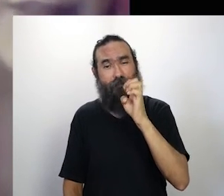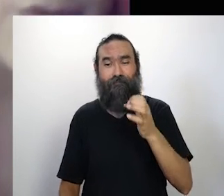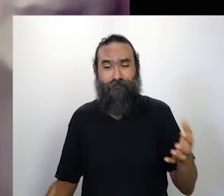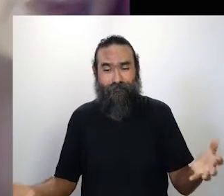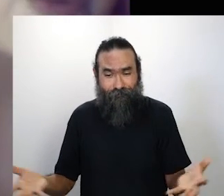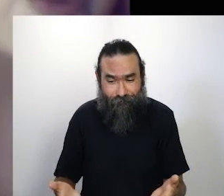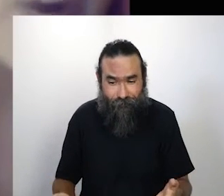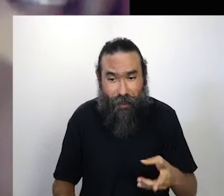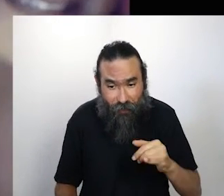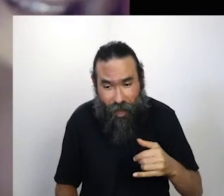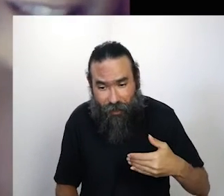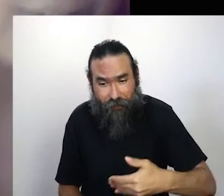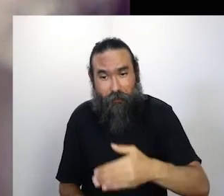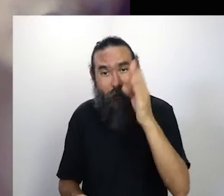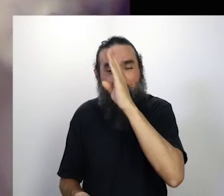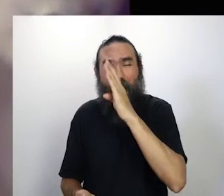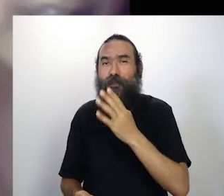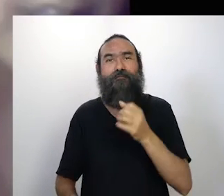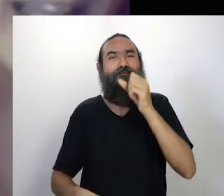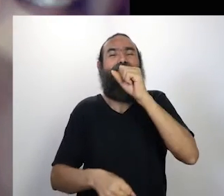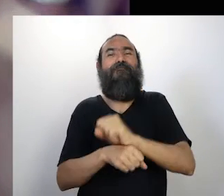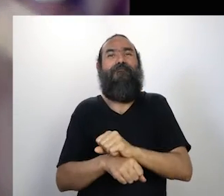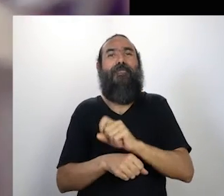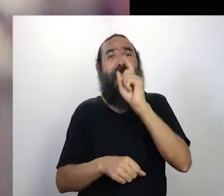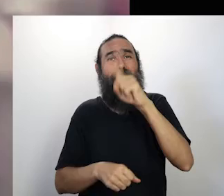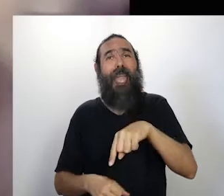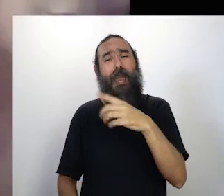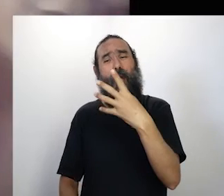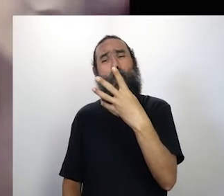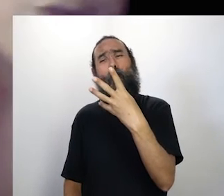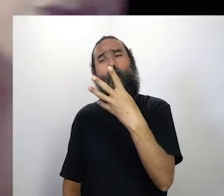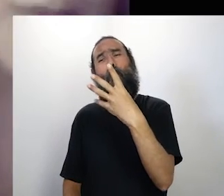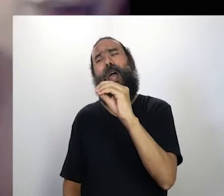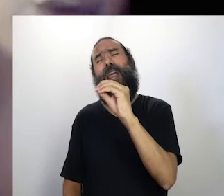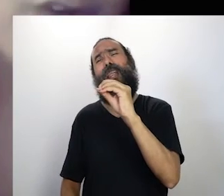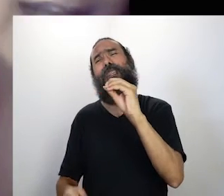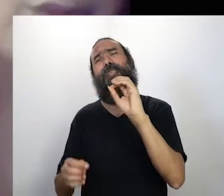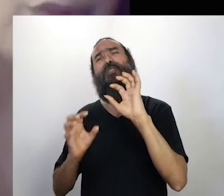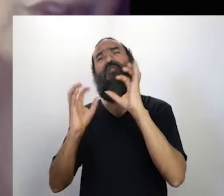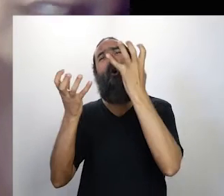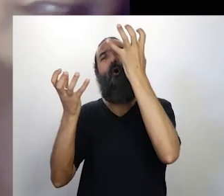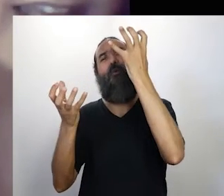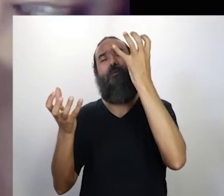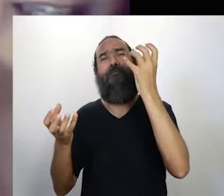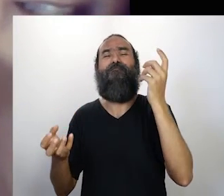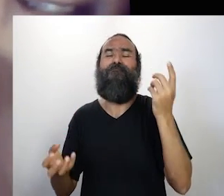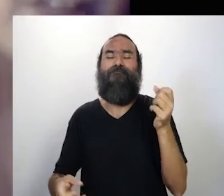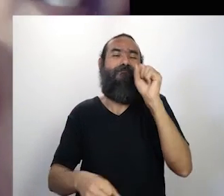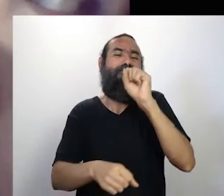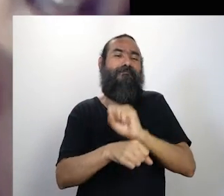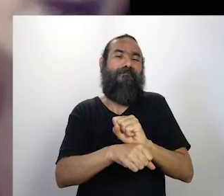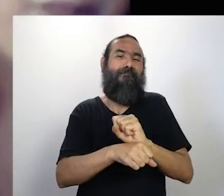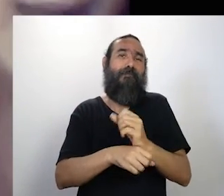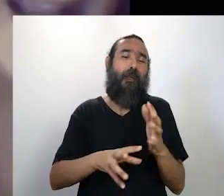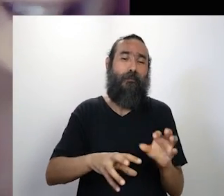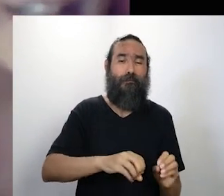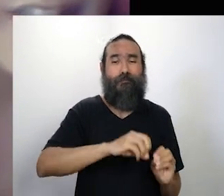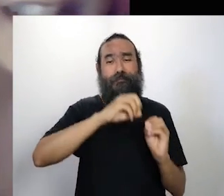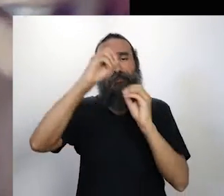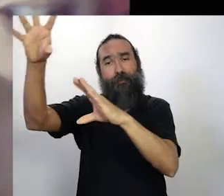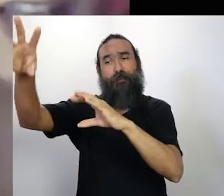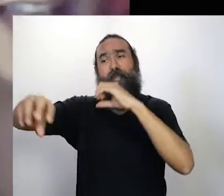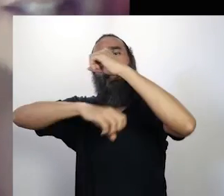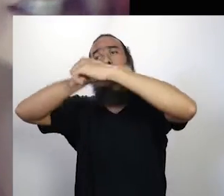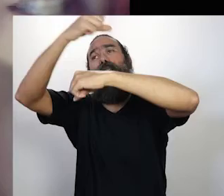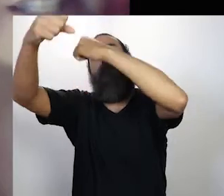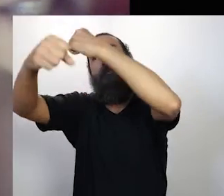fazer mais ou menos uns 40 e tantos shows, né? E também tudo foi suspenso e jogado para ano que vem. Então, assim, é um baque na